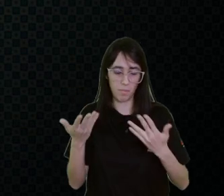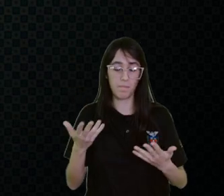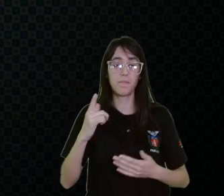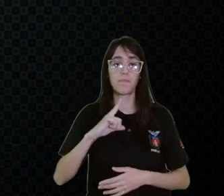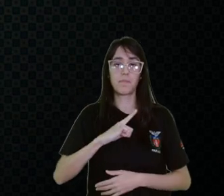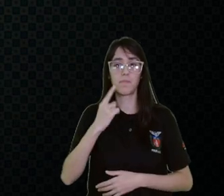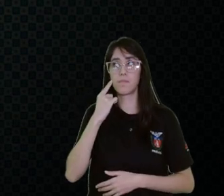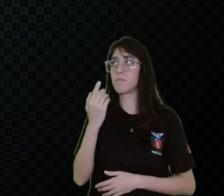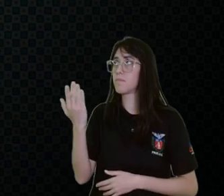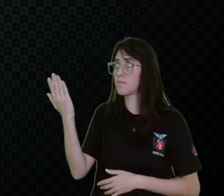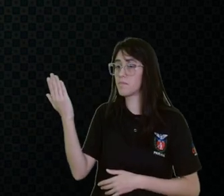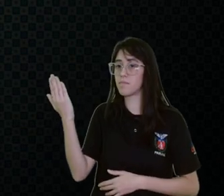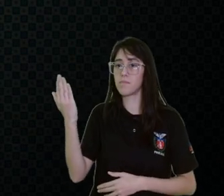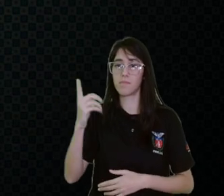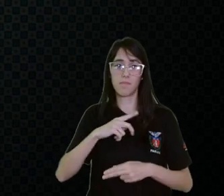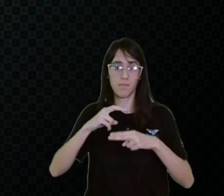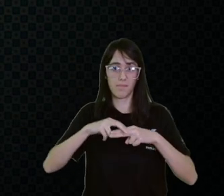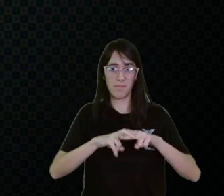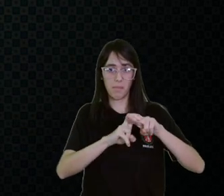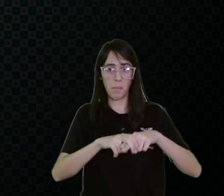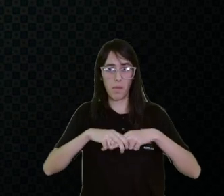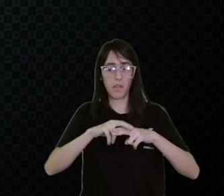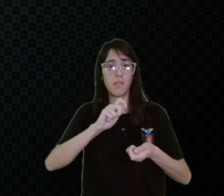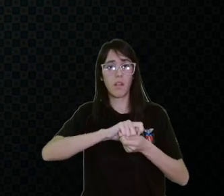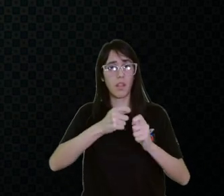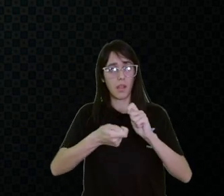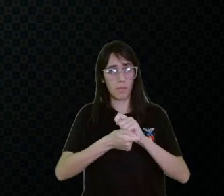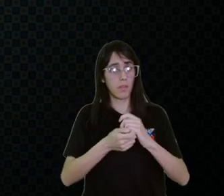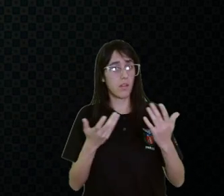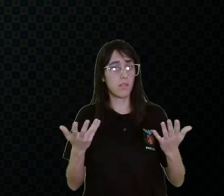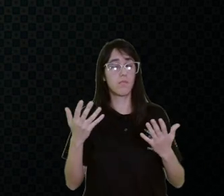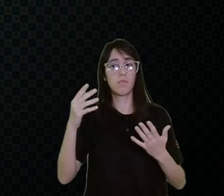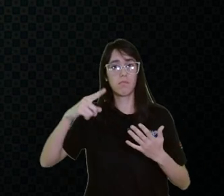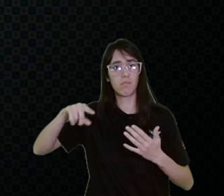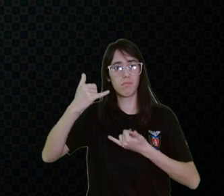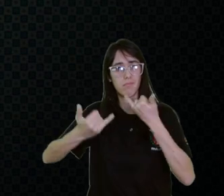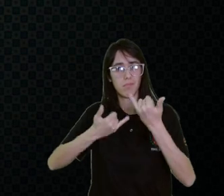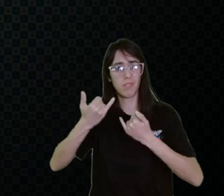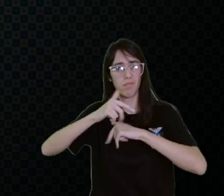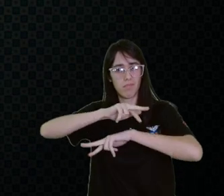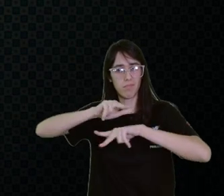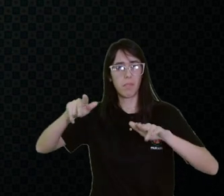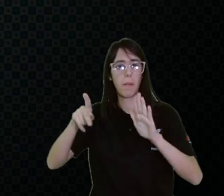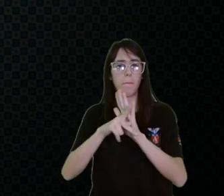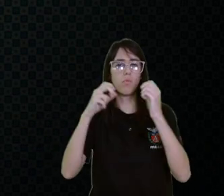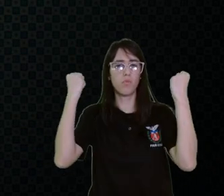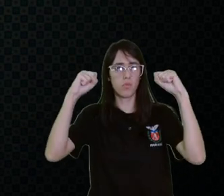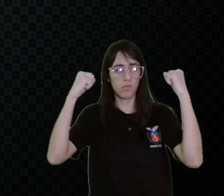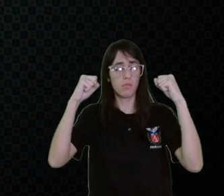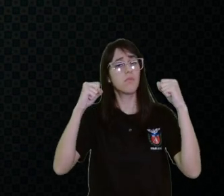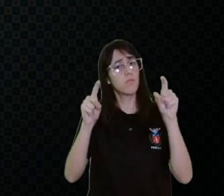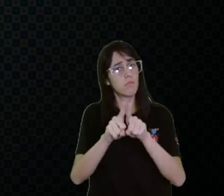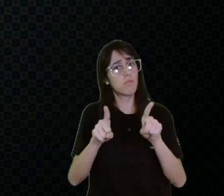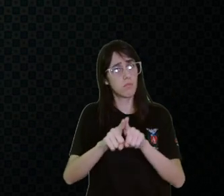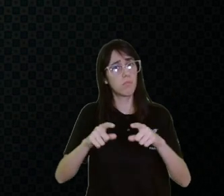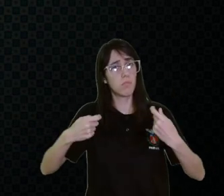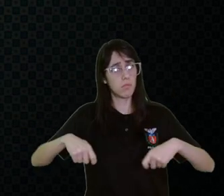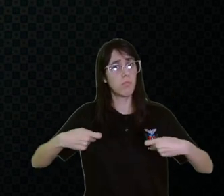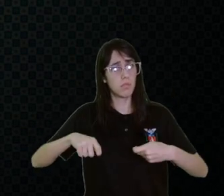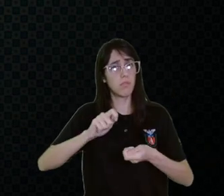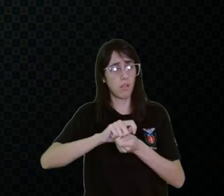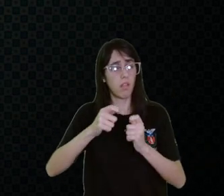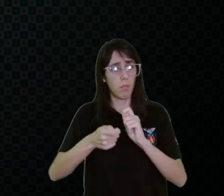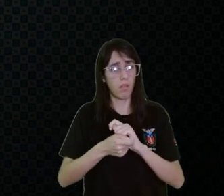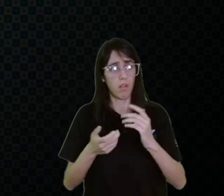nós temos uma foto de uma balança adaptada, então o parque as atividades de educação física elas também têm que ser adaptadas porque